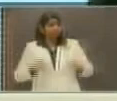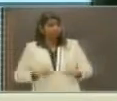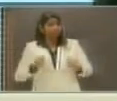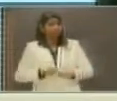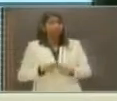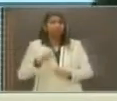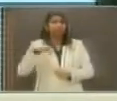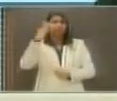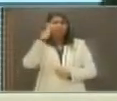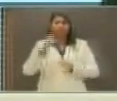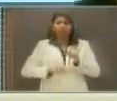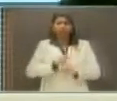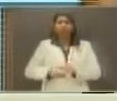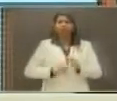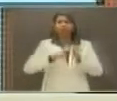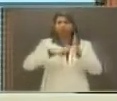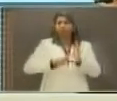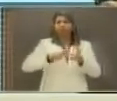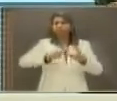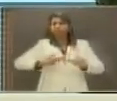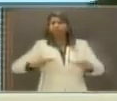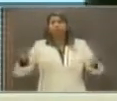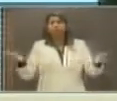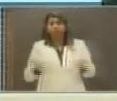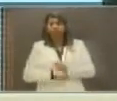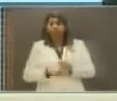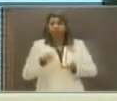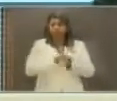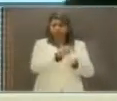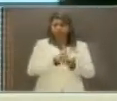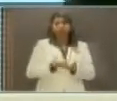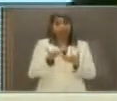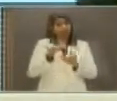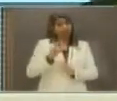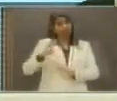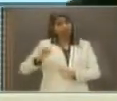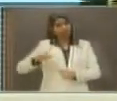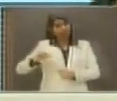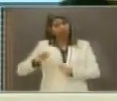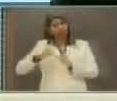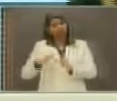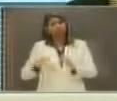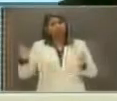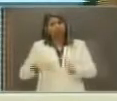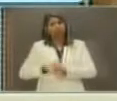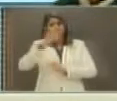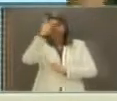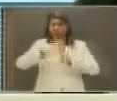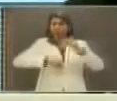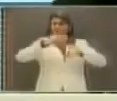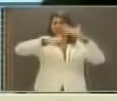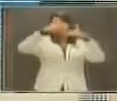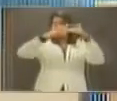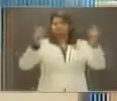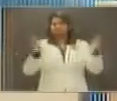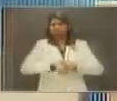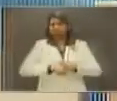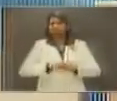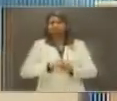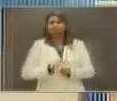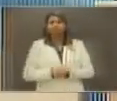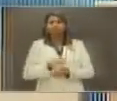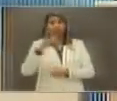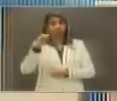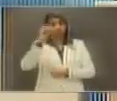partir da qualificação dessas pessoas, é a porta de saída, sim. Queremos o Bolsa Família, mas que essas pessoas cresçam, progridam e avancem. 30